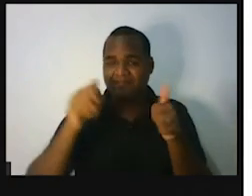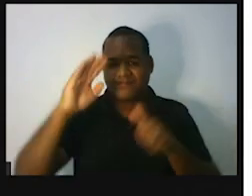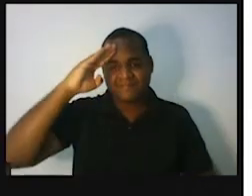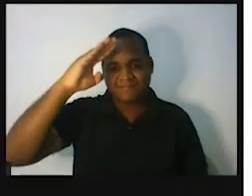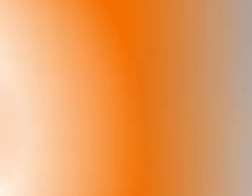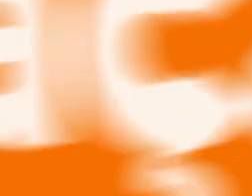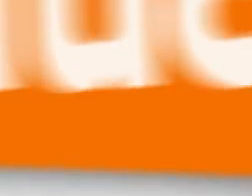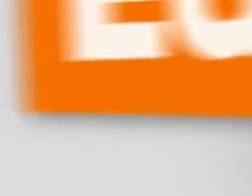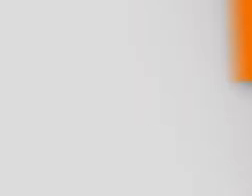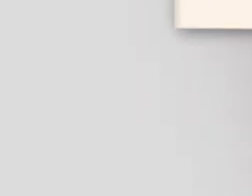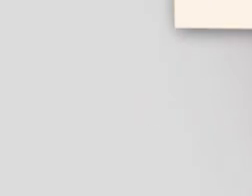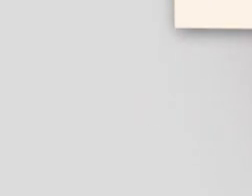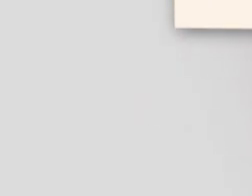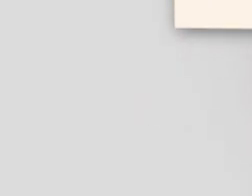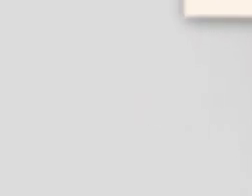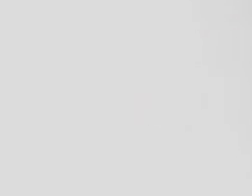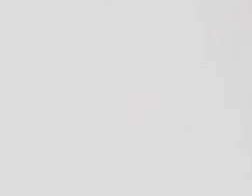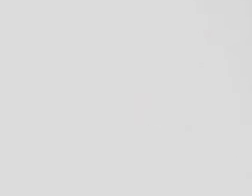bye.